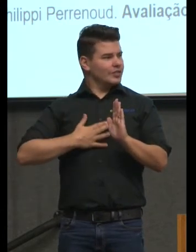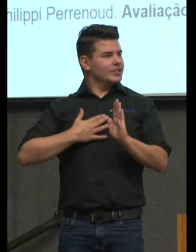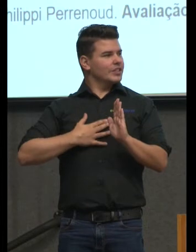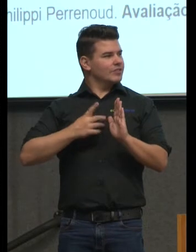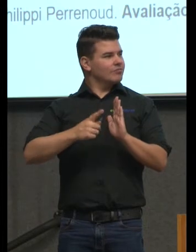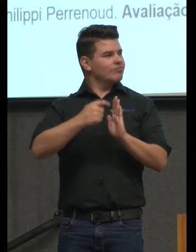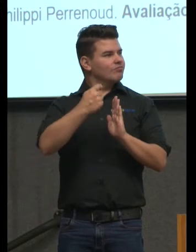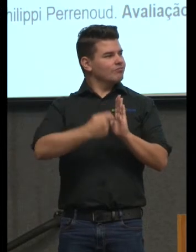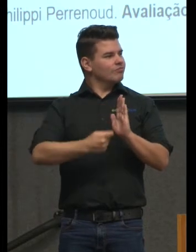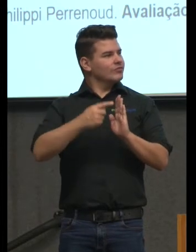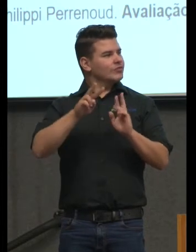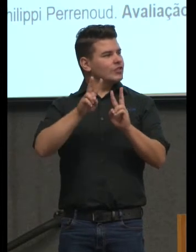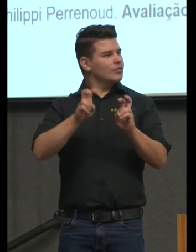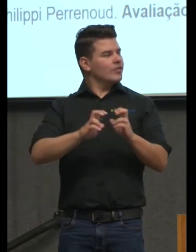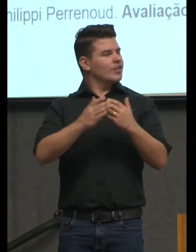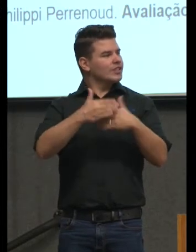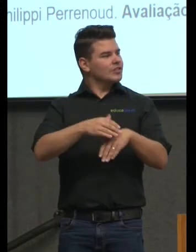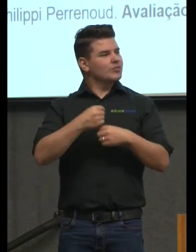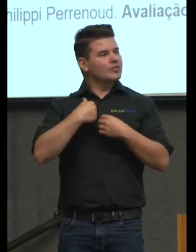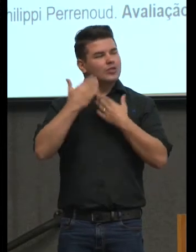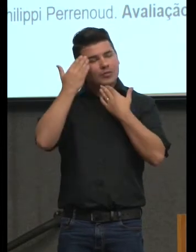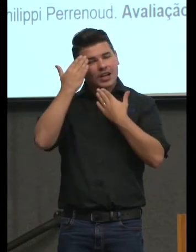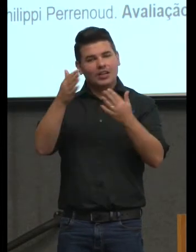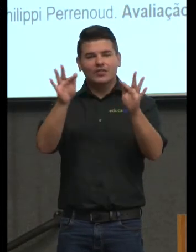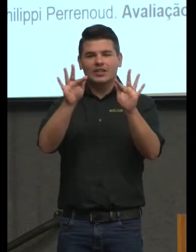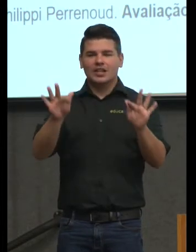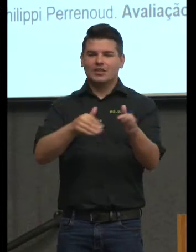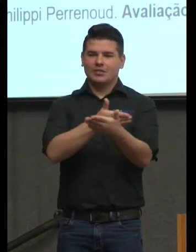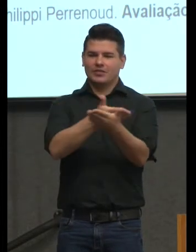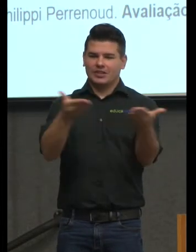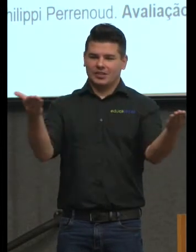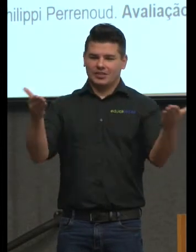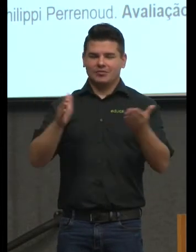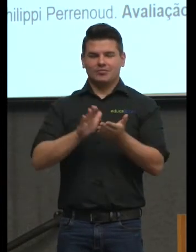a questão da avaliação muito obrigado felicidades para vocês